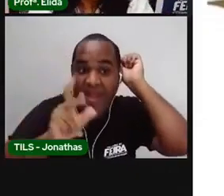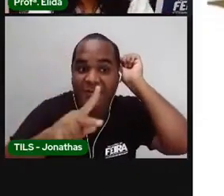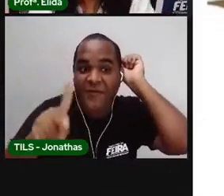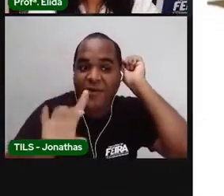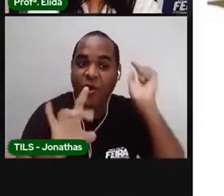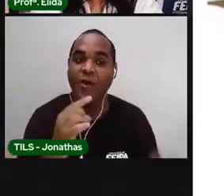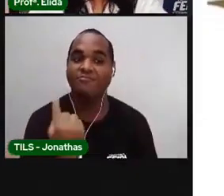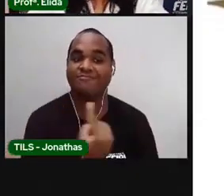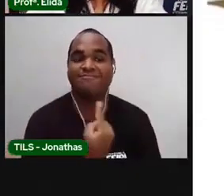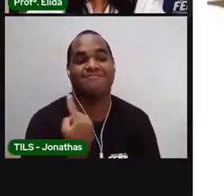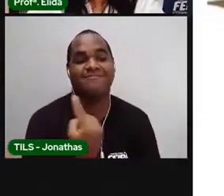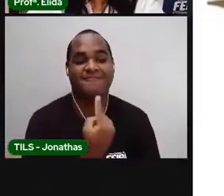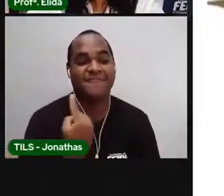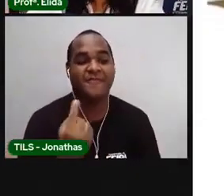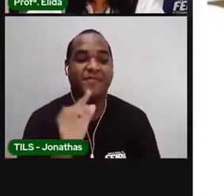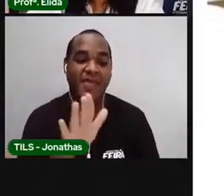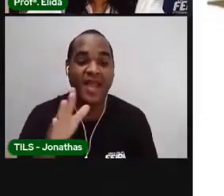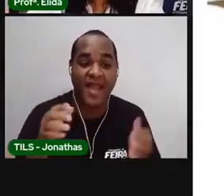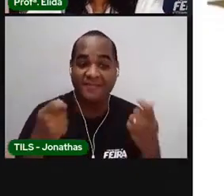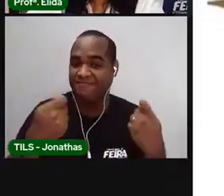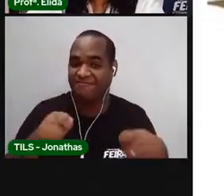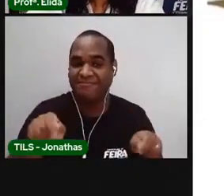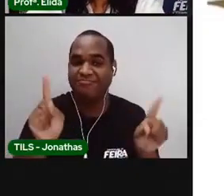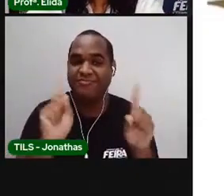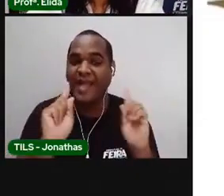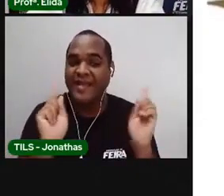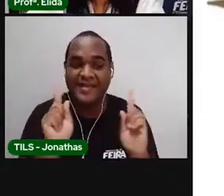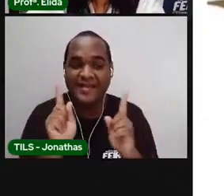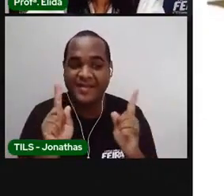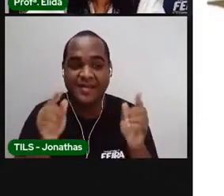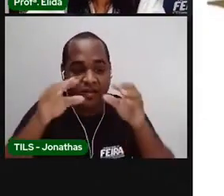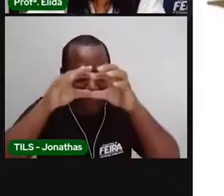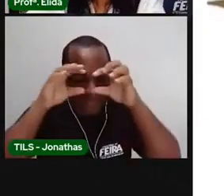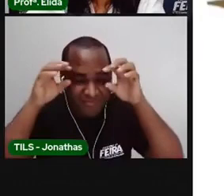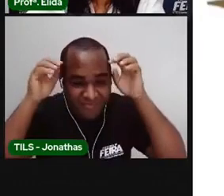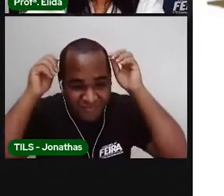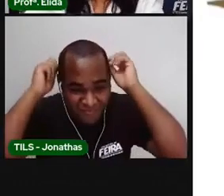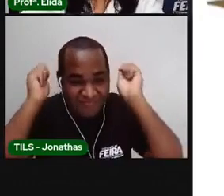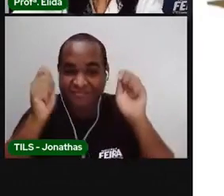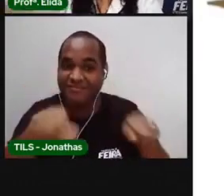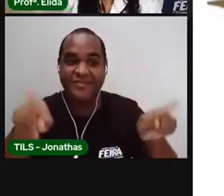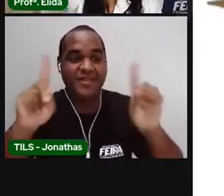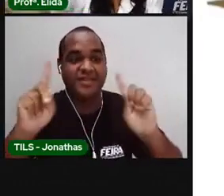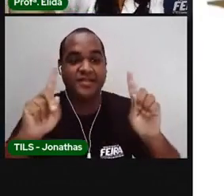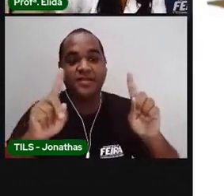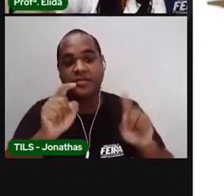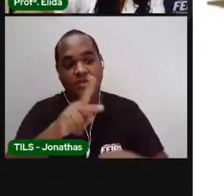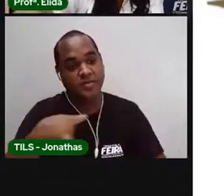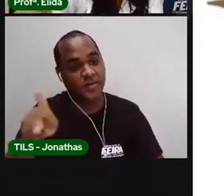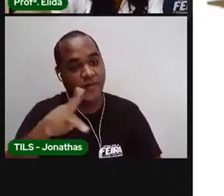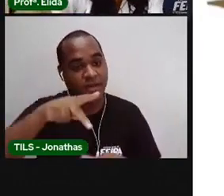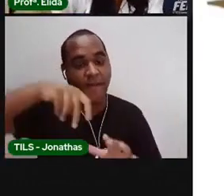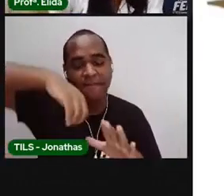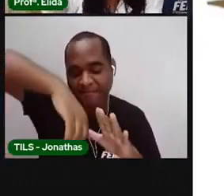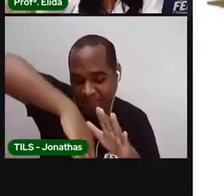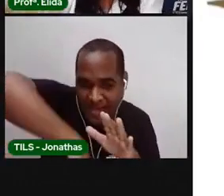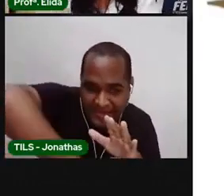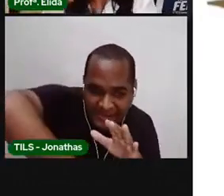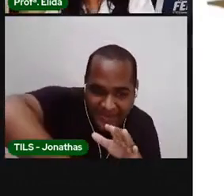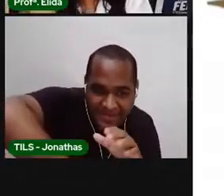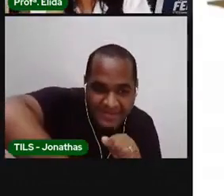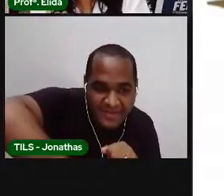sozinha. Então, a Pro não vai precisar usar a venda para adivinhar as coisas. A Pro vai colocar a mão,